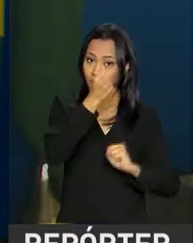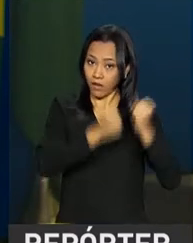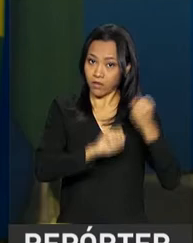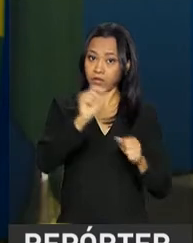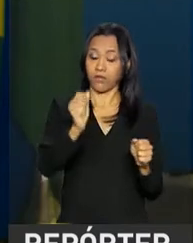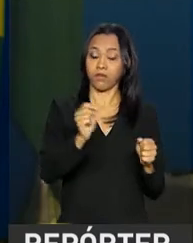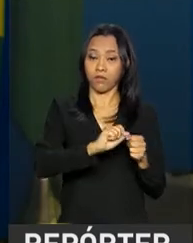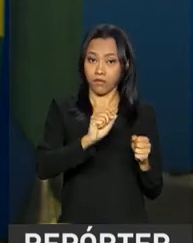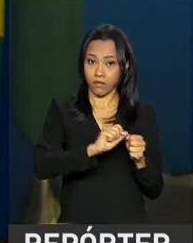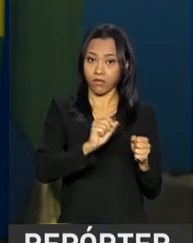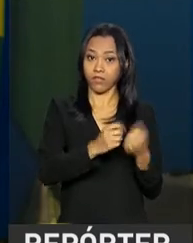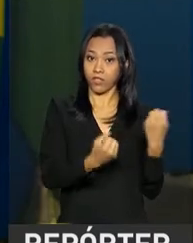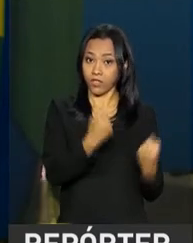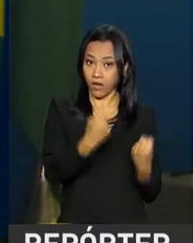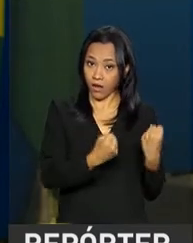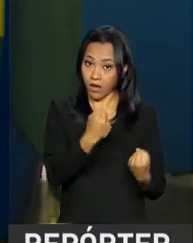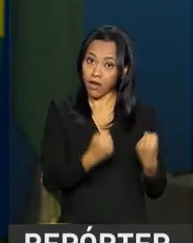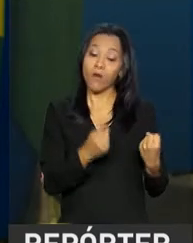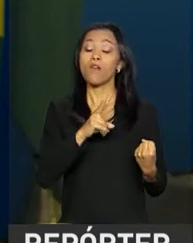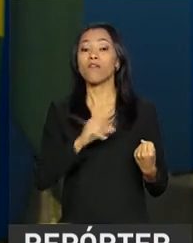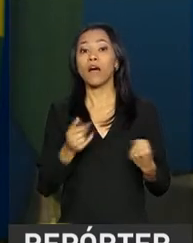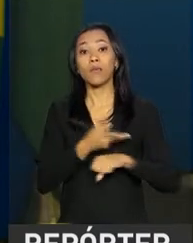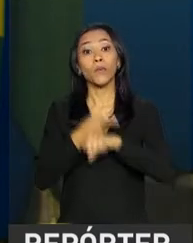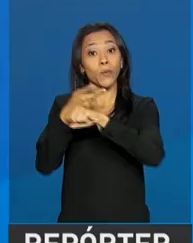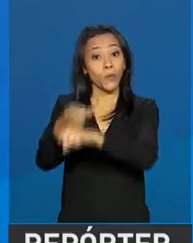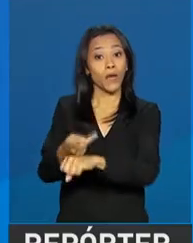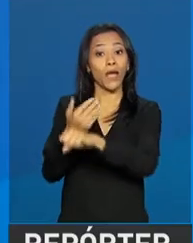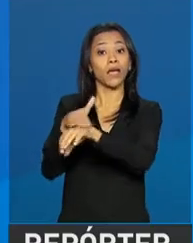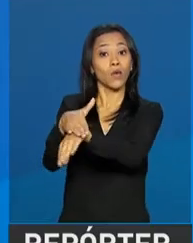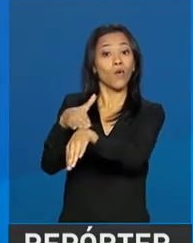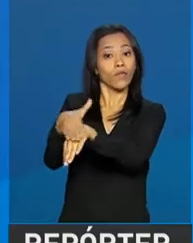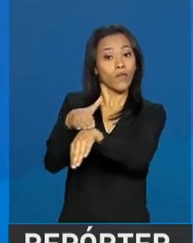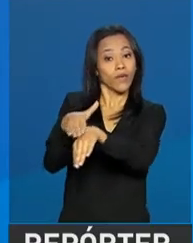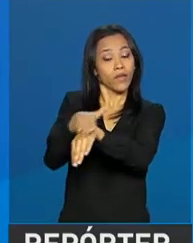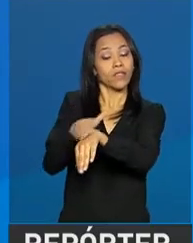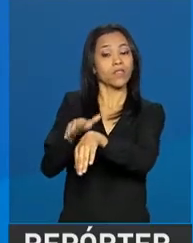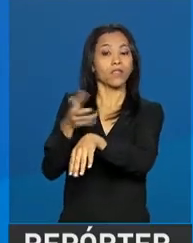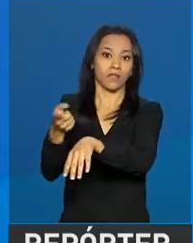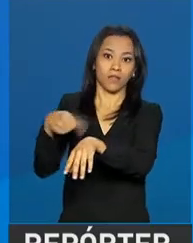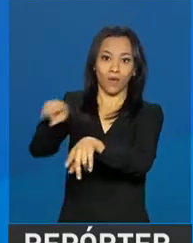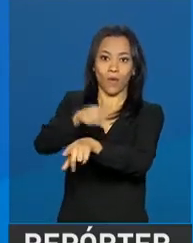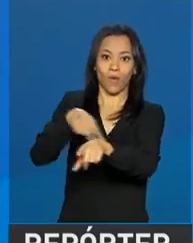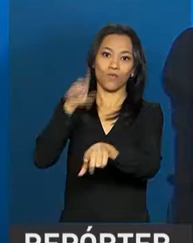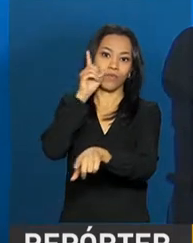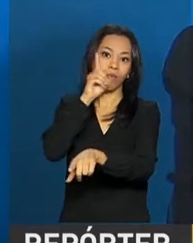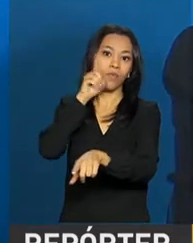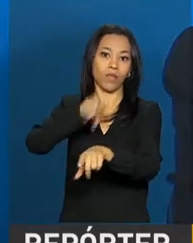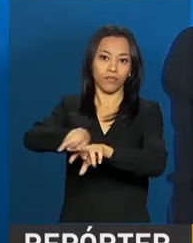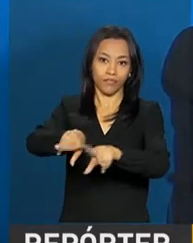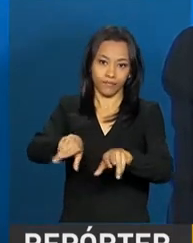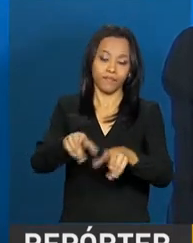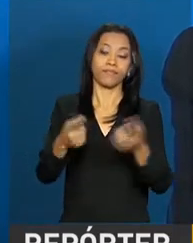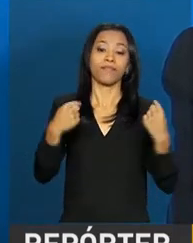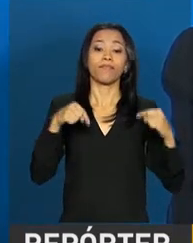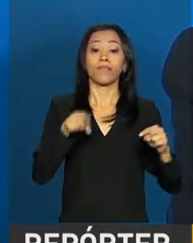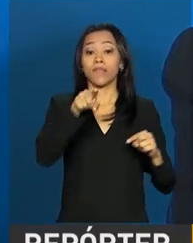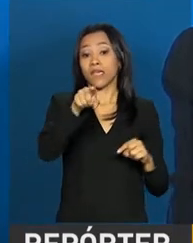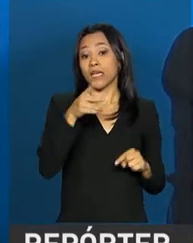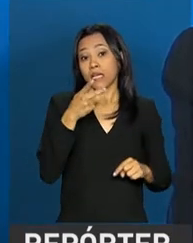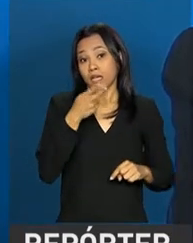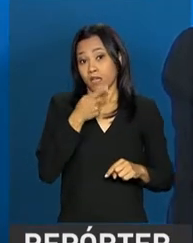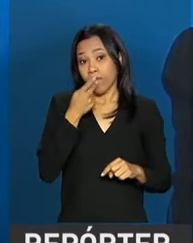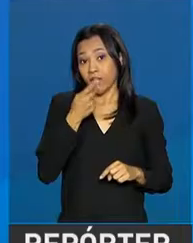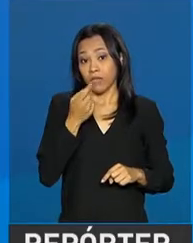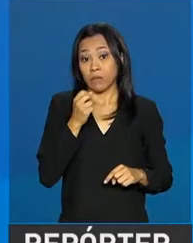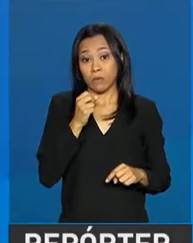presidente Temer que vão buscar um diálogo com os parlamentares. Se nós não aprovarmos a reforma da Previdência, e eu concordo